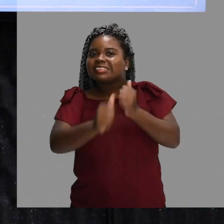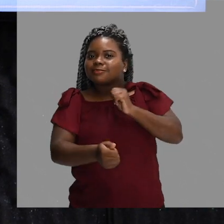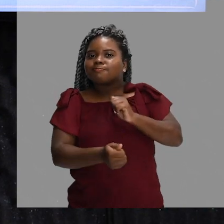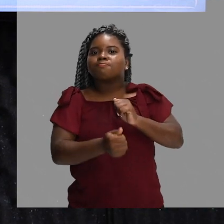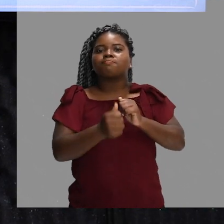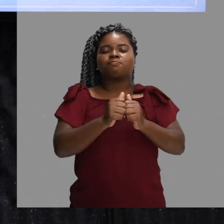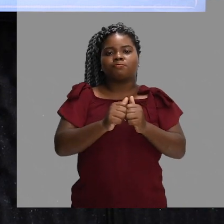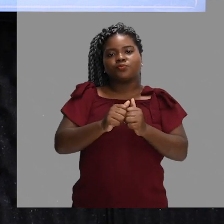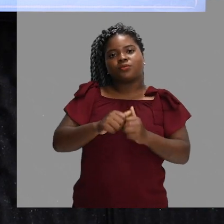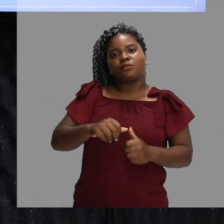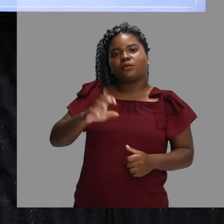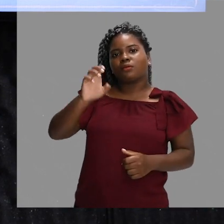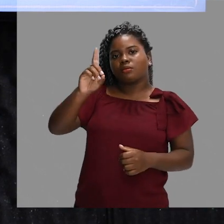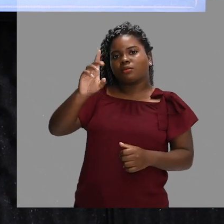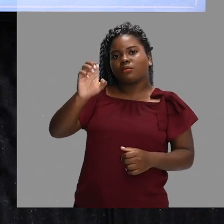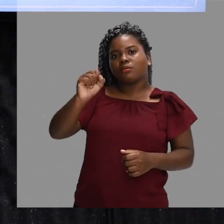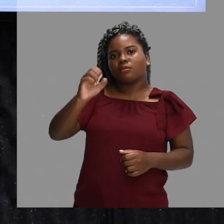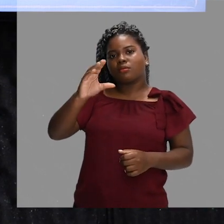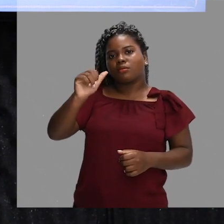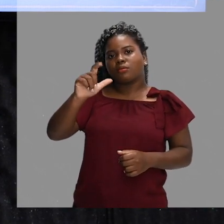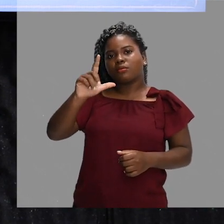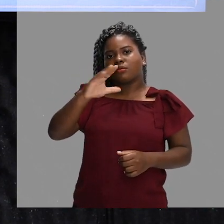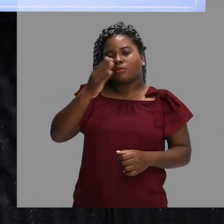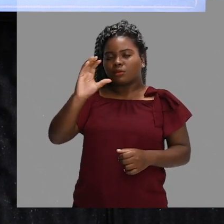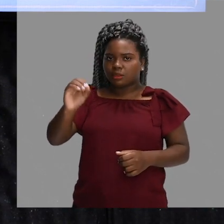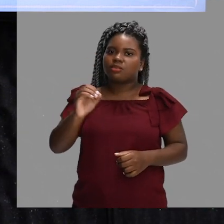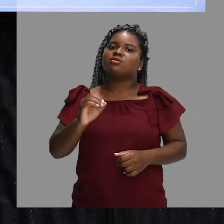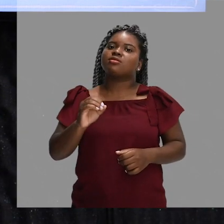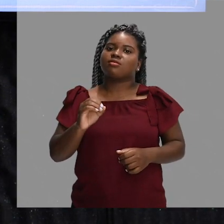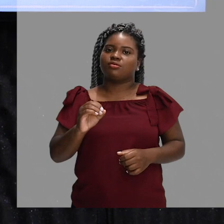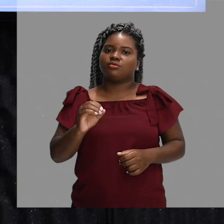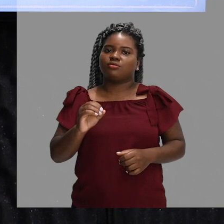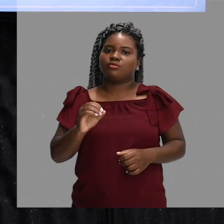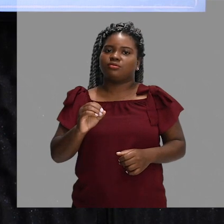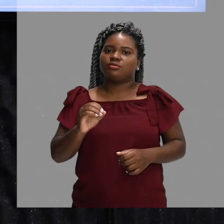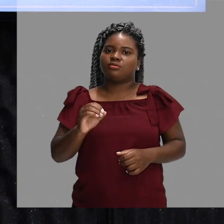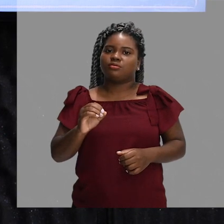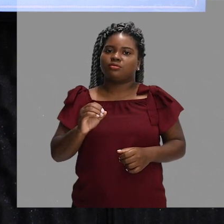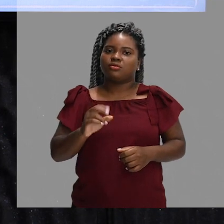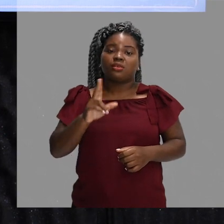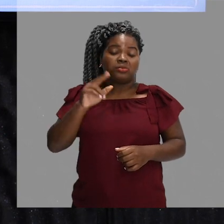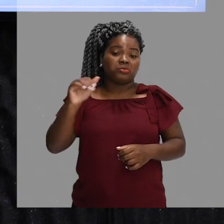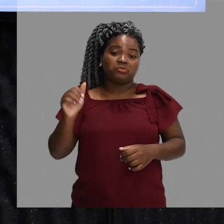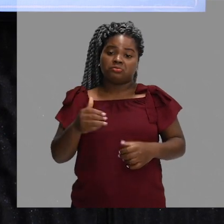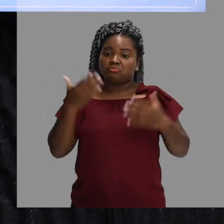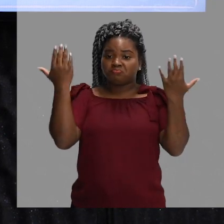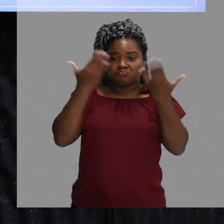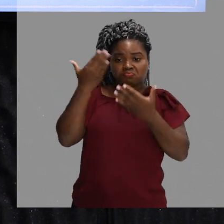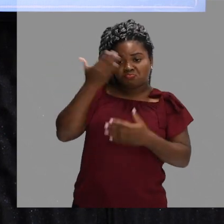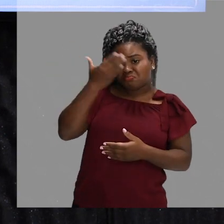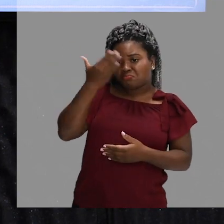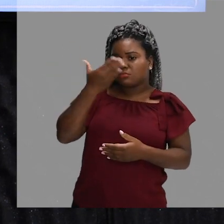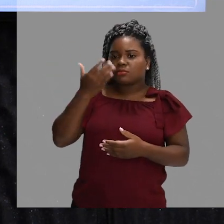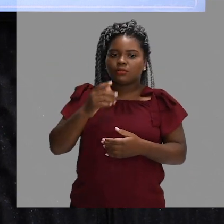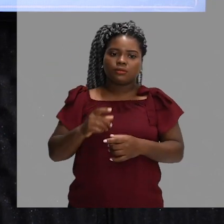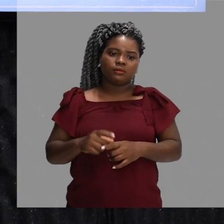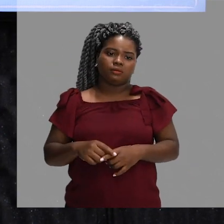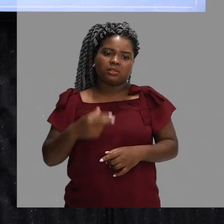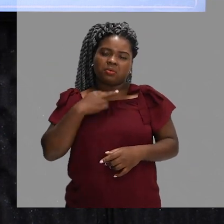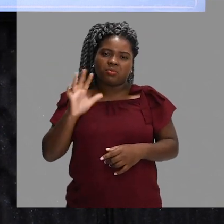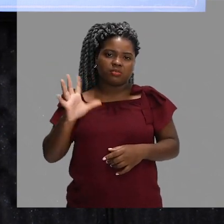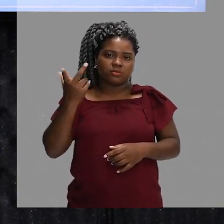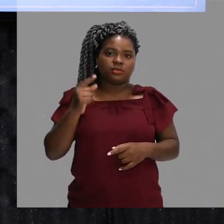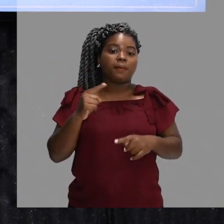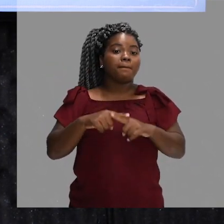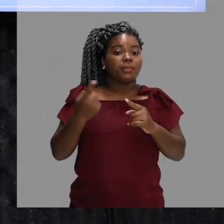quiser jogar descalço, ele vai lá, comunica ao árbitro, o árbitro autoriza e ele pode jogar descalço. A gente nunca viu, então a gente acha que não pode acontecer. Mas está na